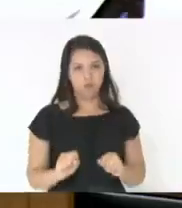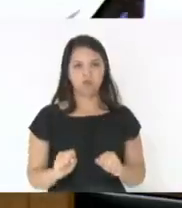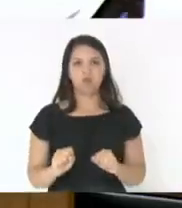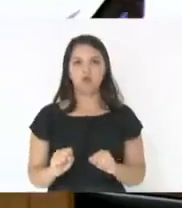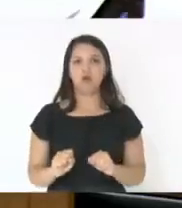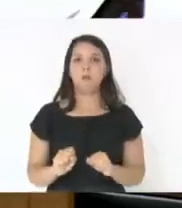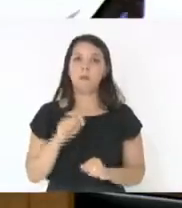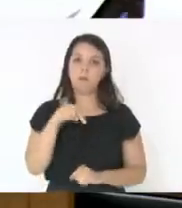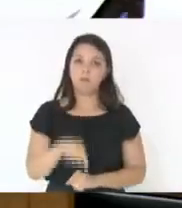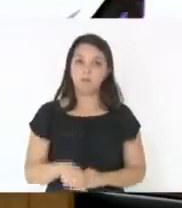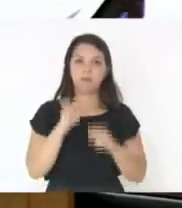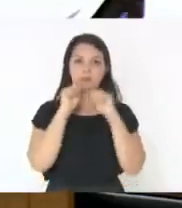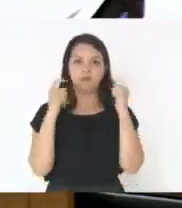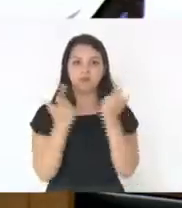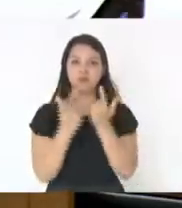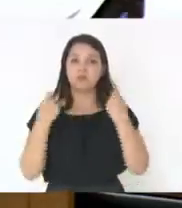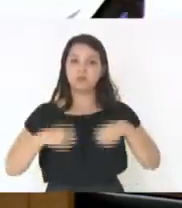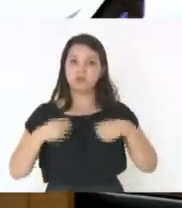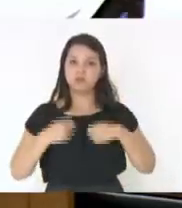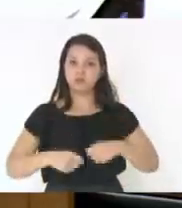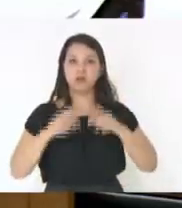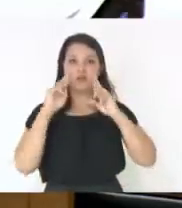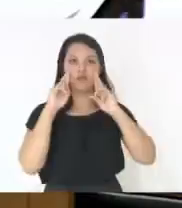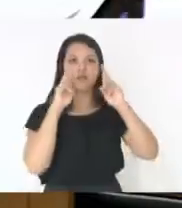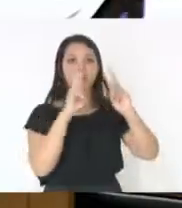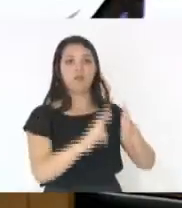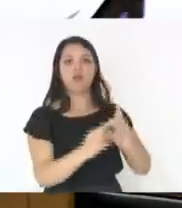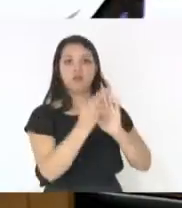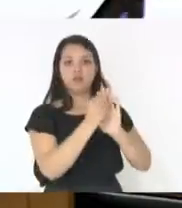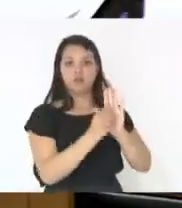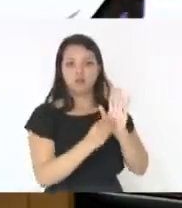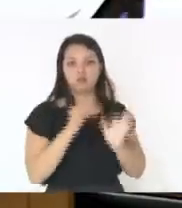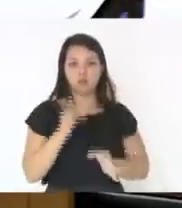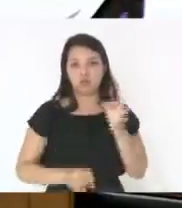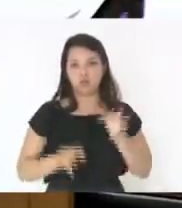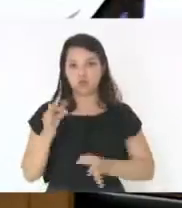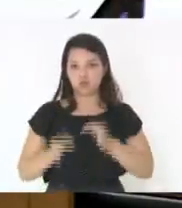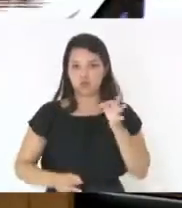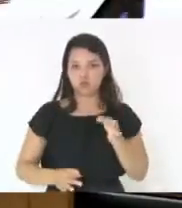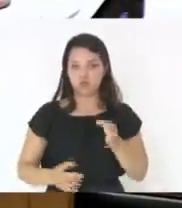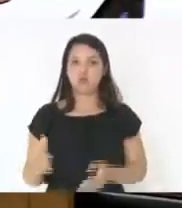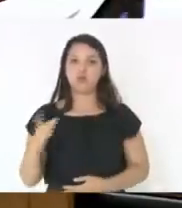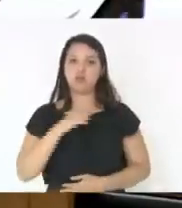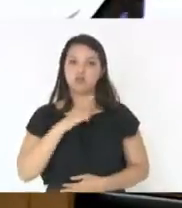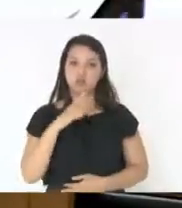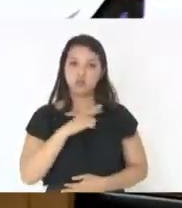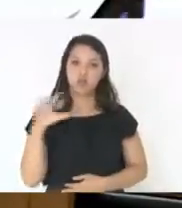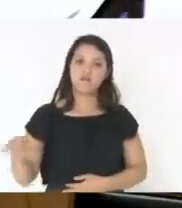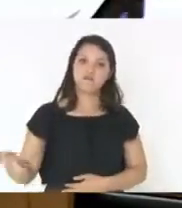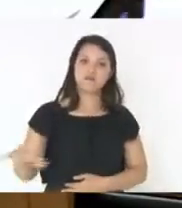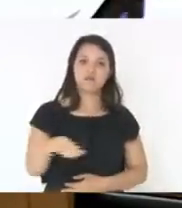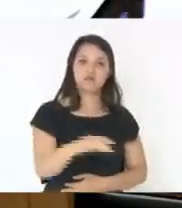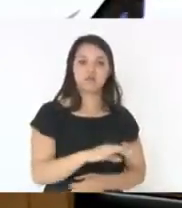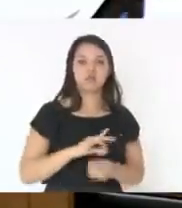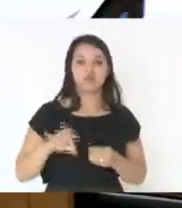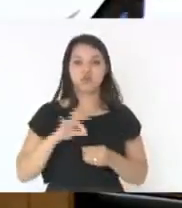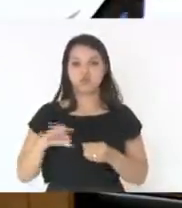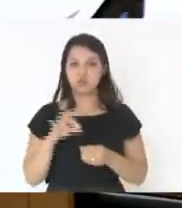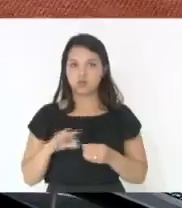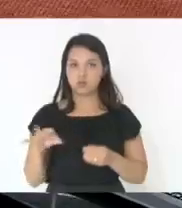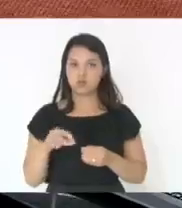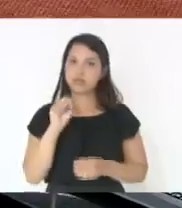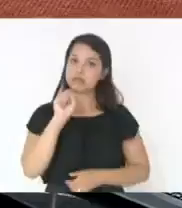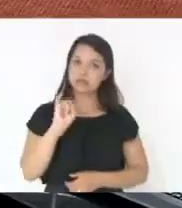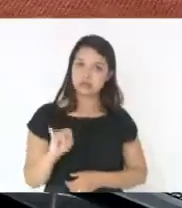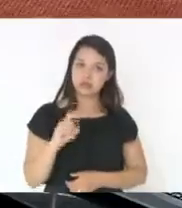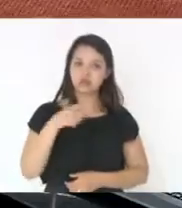precisa respeitar o regramento jurídico que existe nas diferentes instituições. Se nós estivéssemos votando